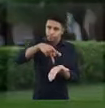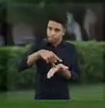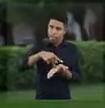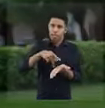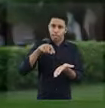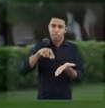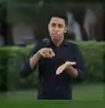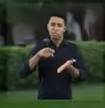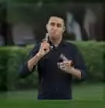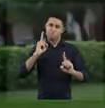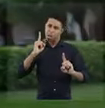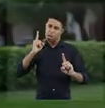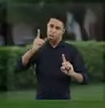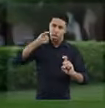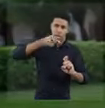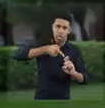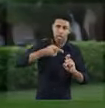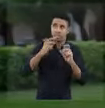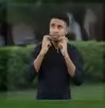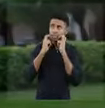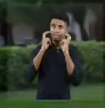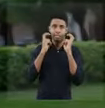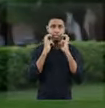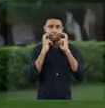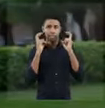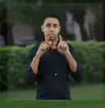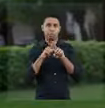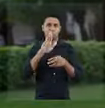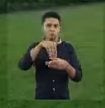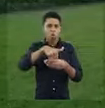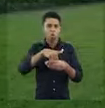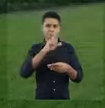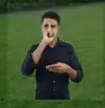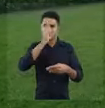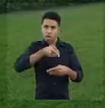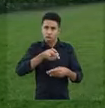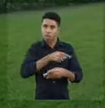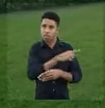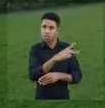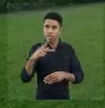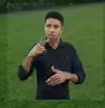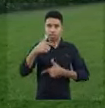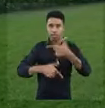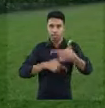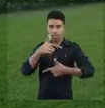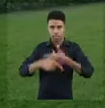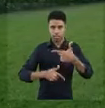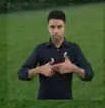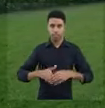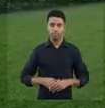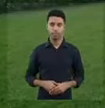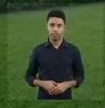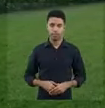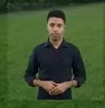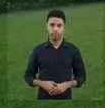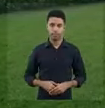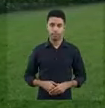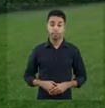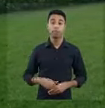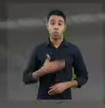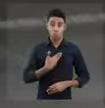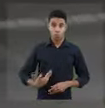definidores para a realização de pressão, constrangimento para a definição do voto de trabalhadores e